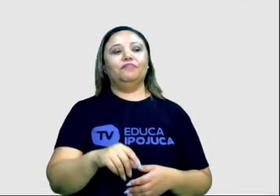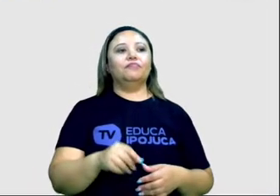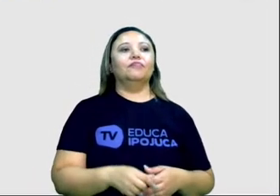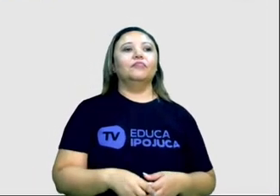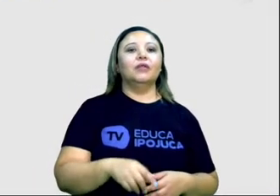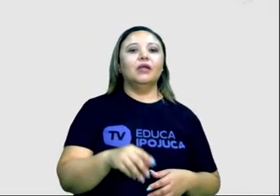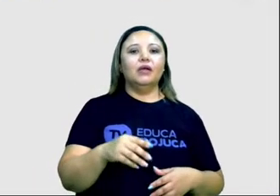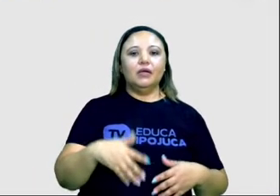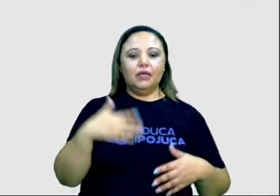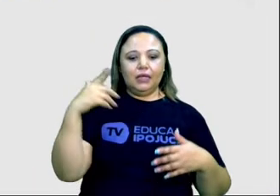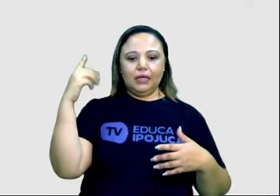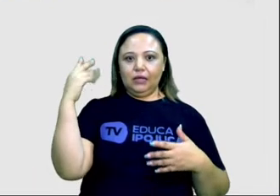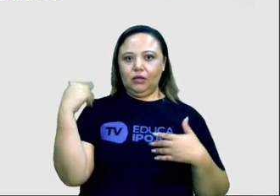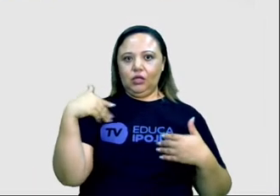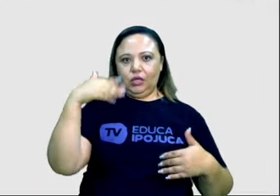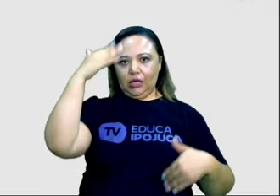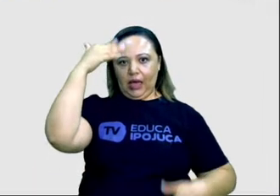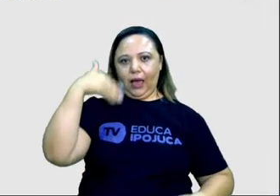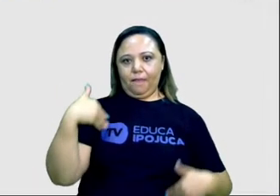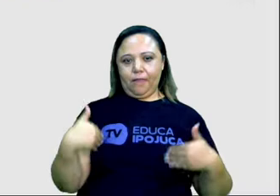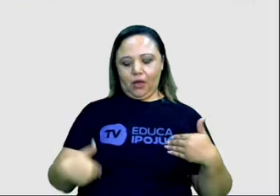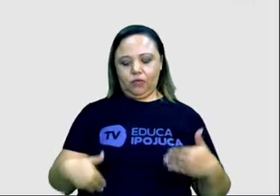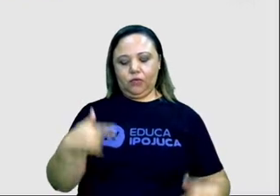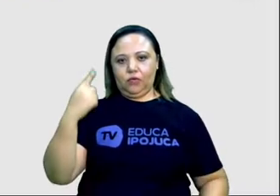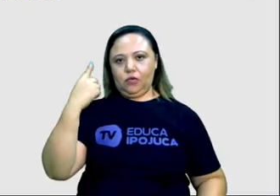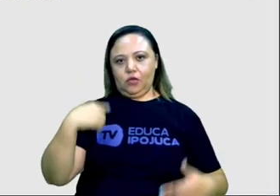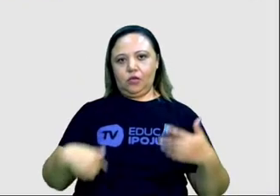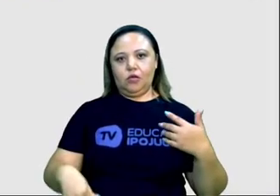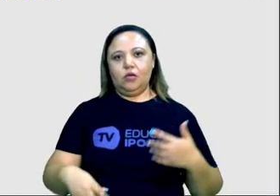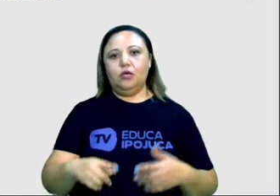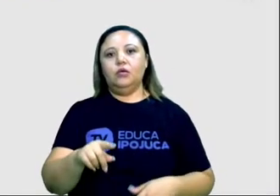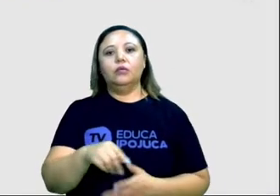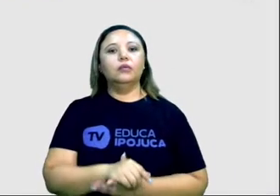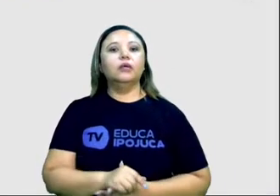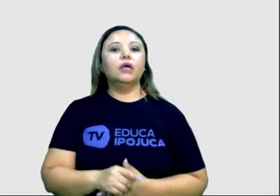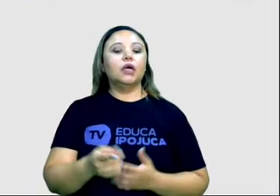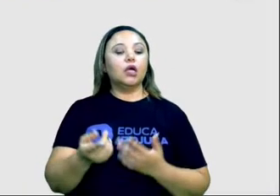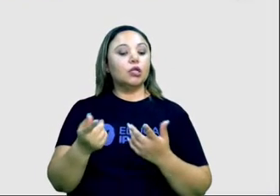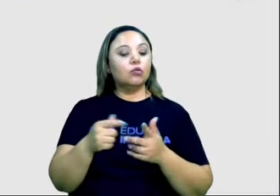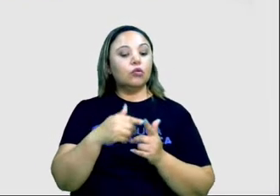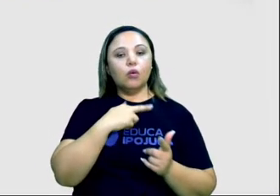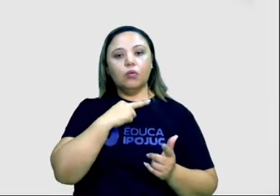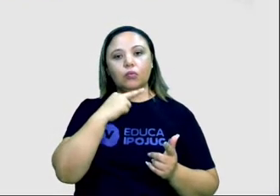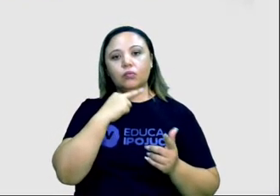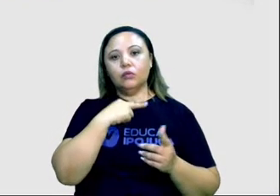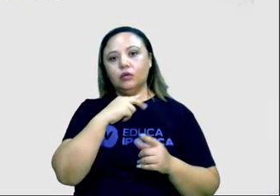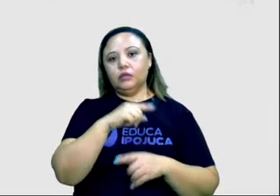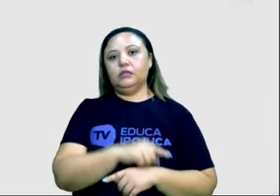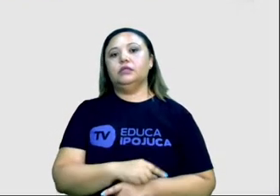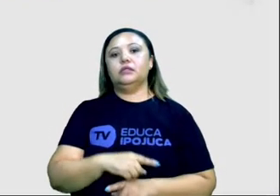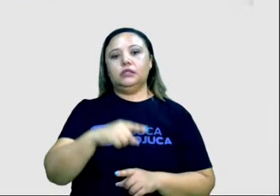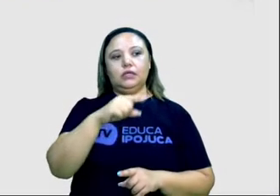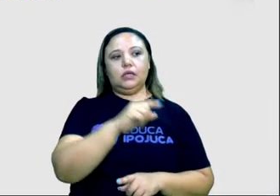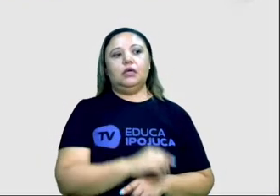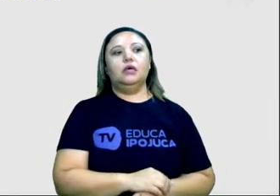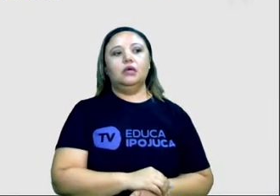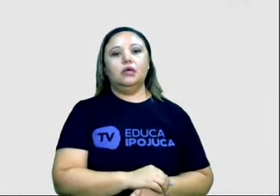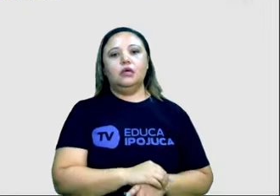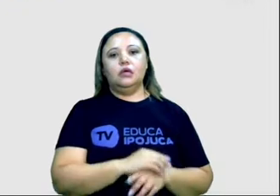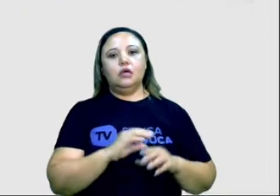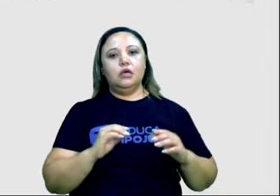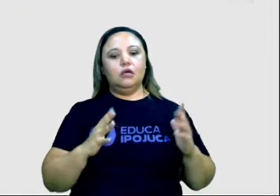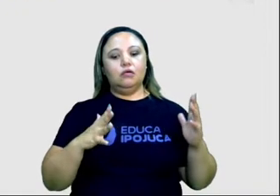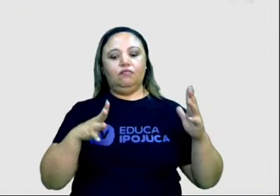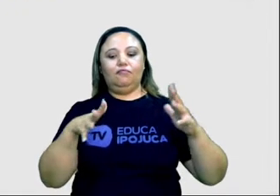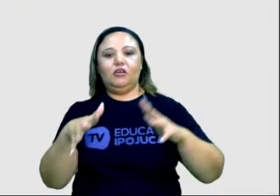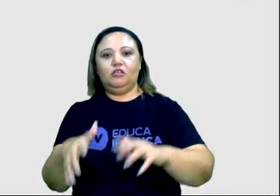imagem das pessoas, assegurado o direito de indenização pelo dano material ou moral decorrente de